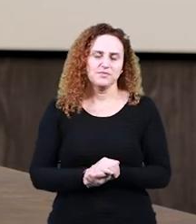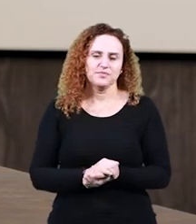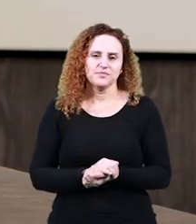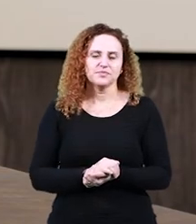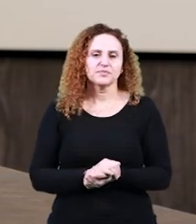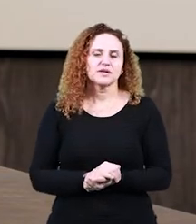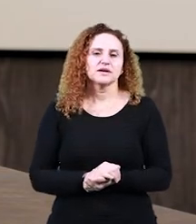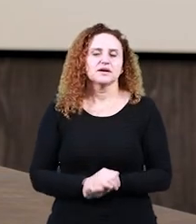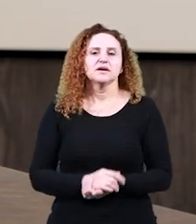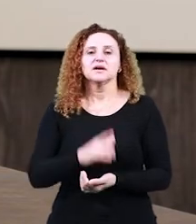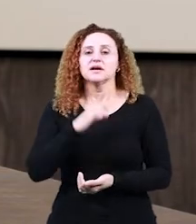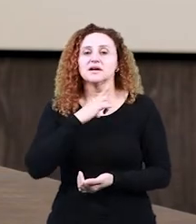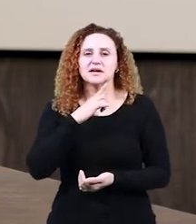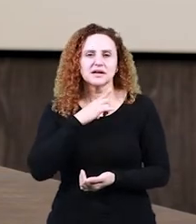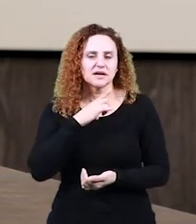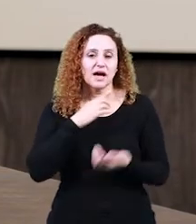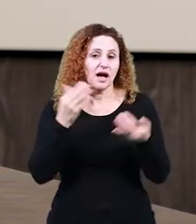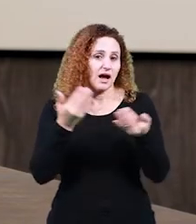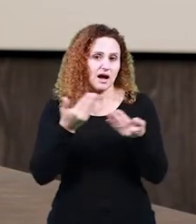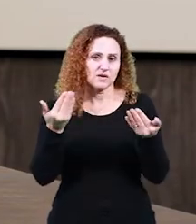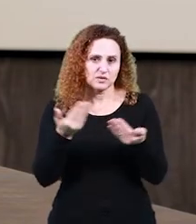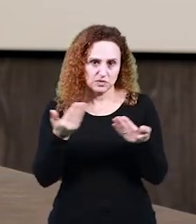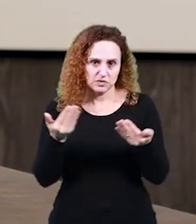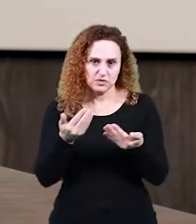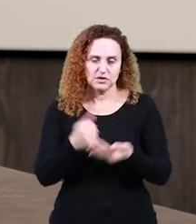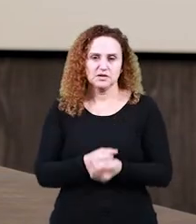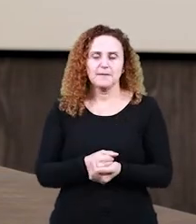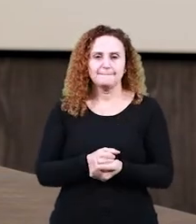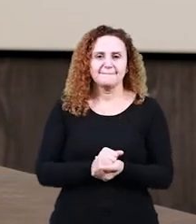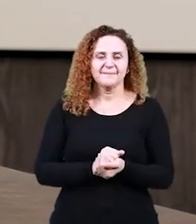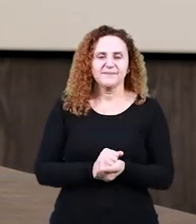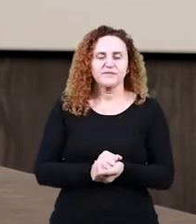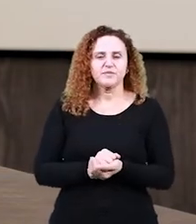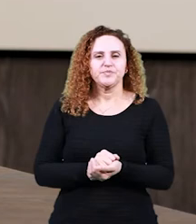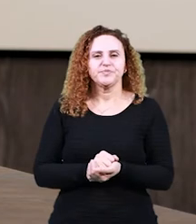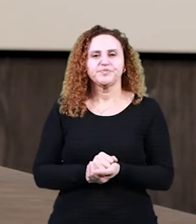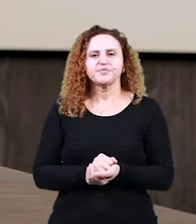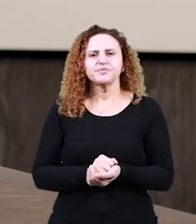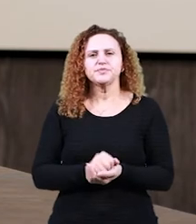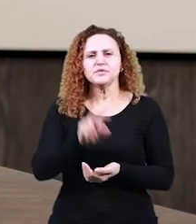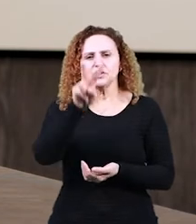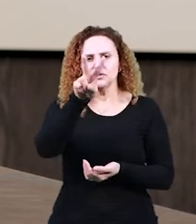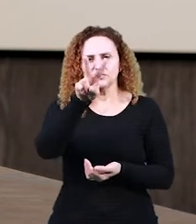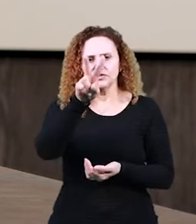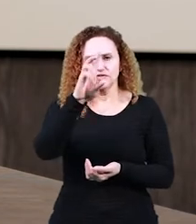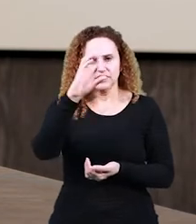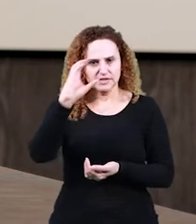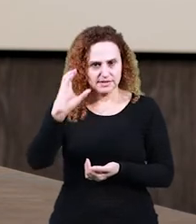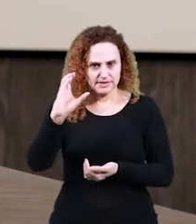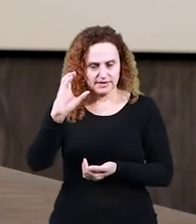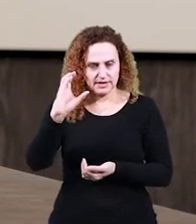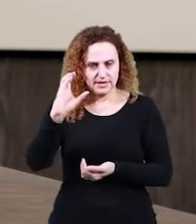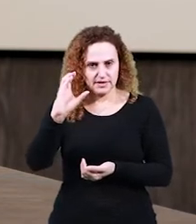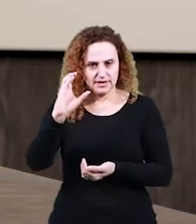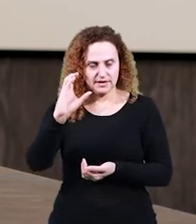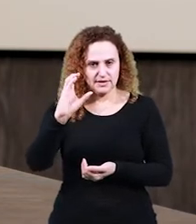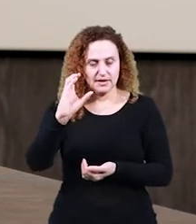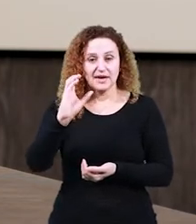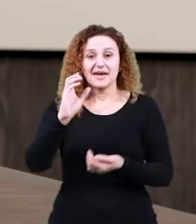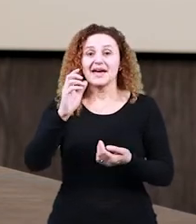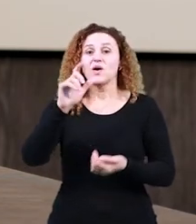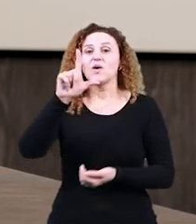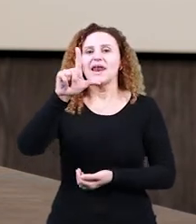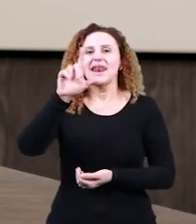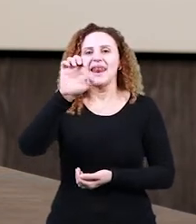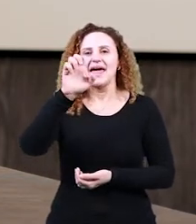variação implica necessariamente uma mudança, né? Então, por exemplo, o VC já entrou no léxico